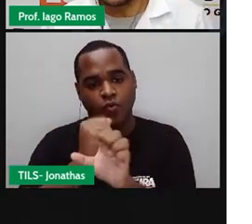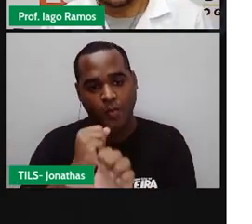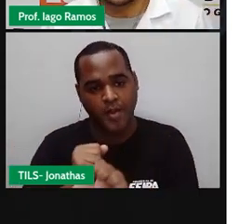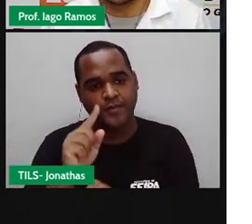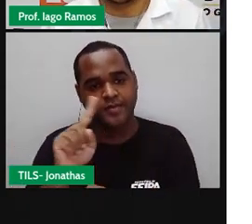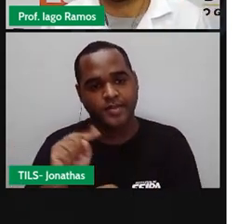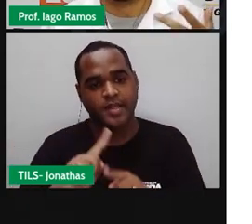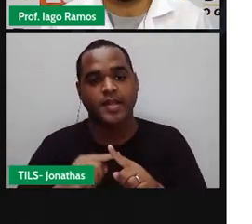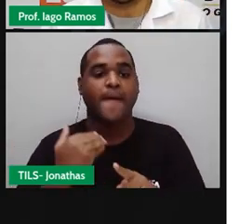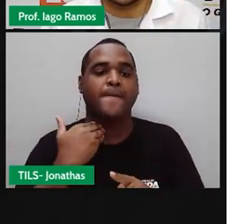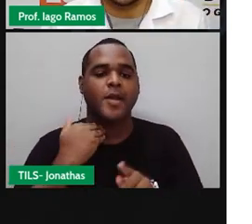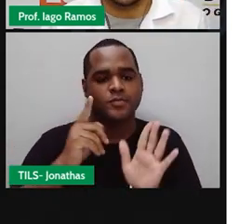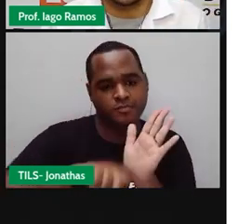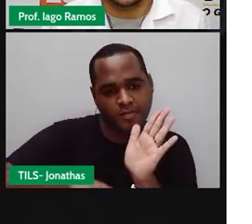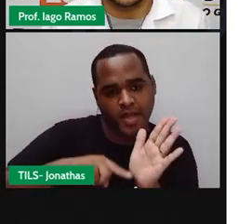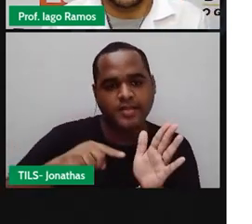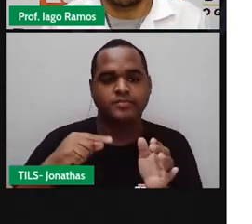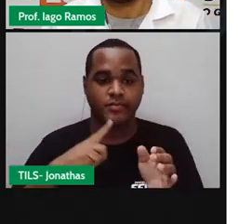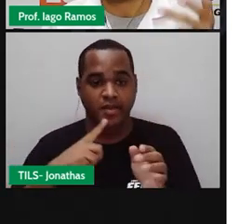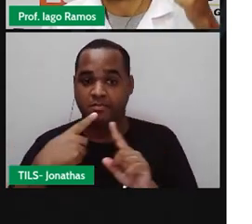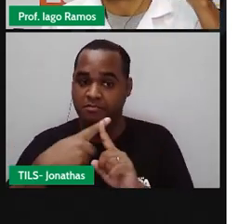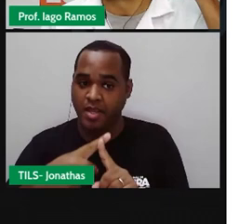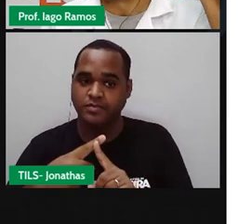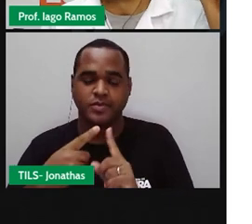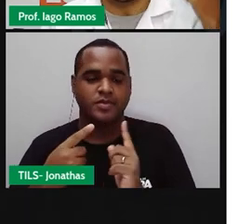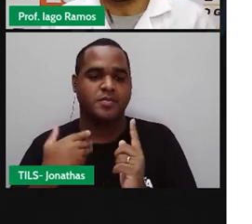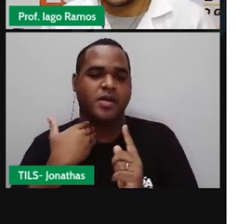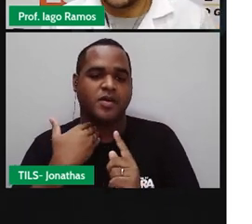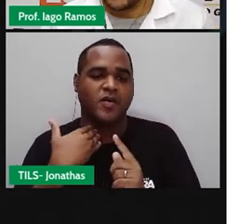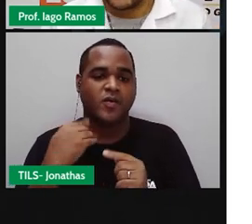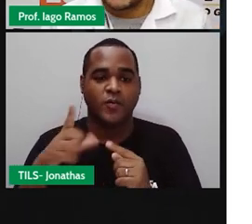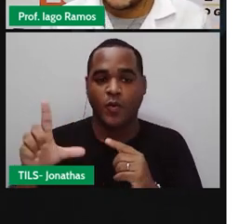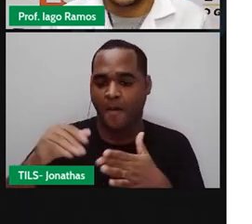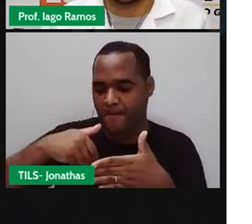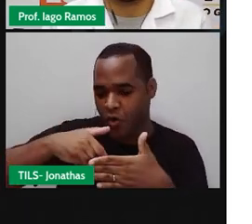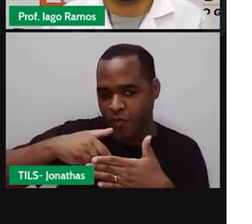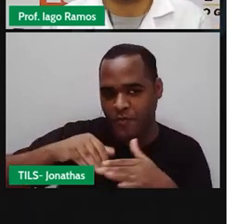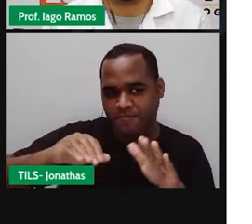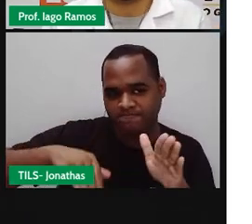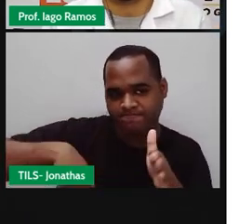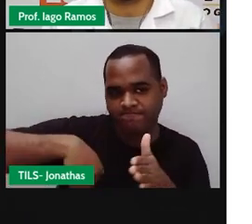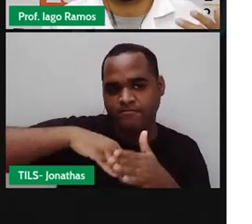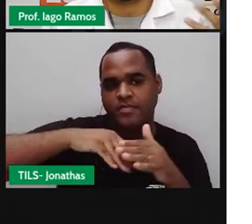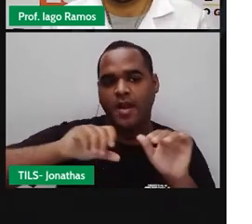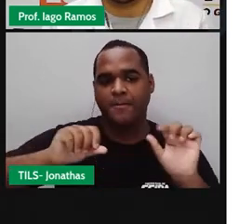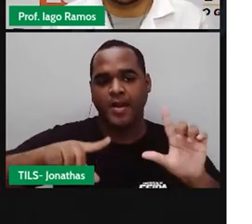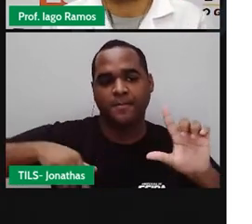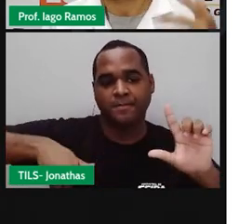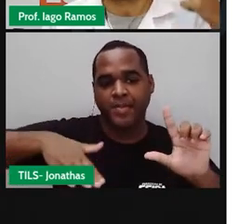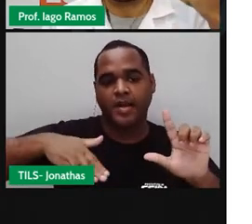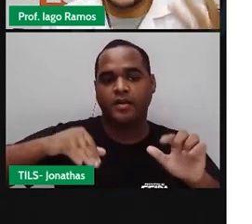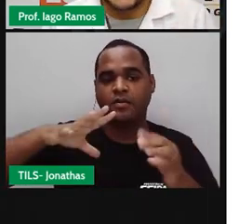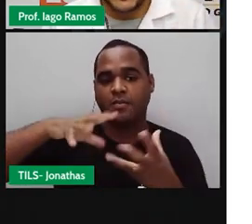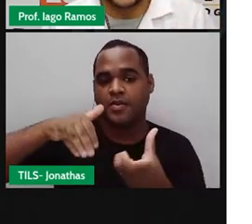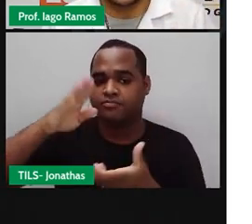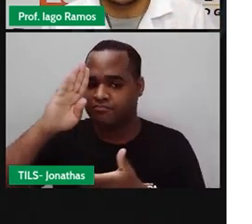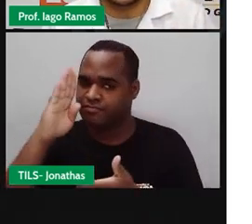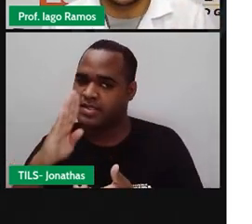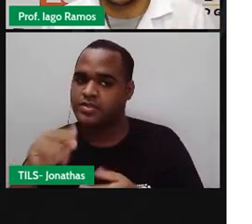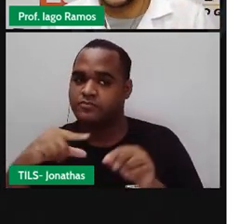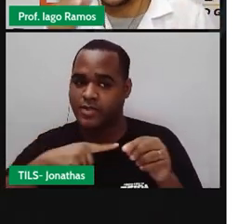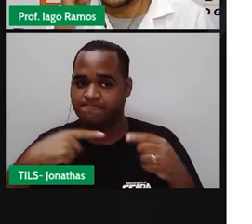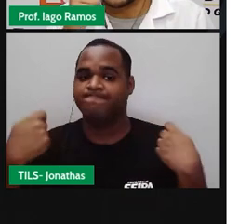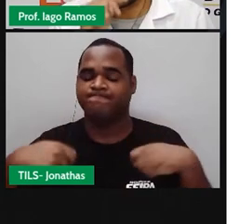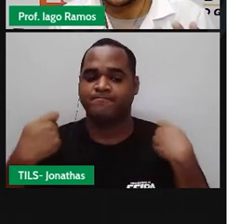Saldo bancário precisa de números inteiros. Saldo de gols de um time de futebol em um campeonato. Precisa de números